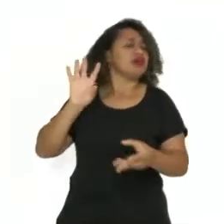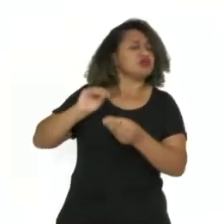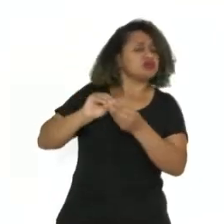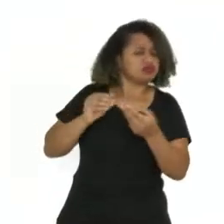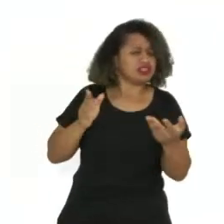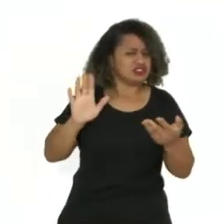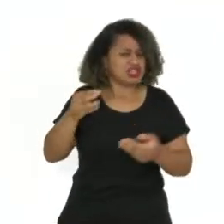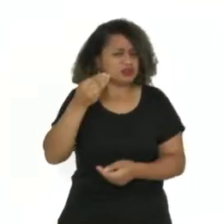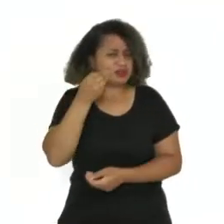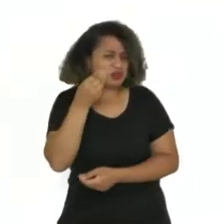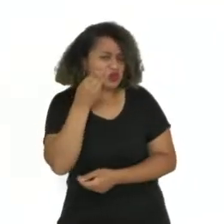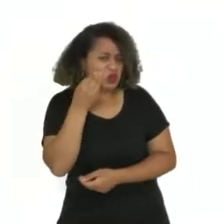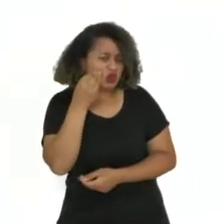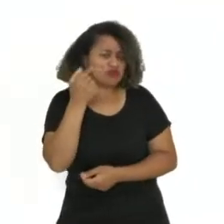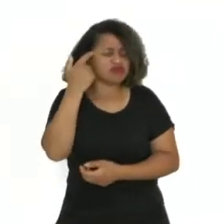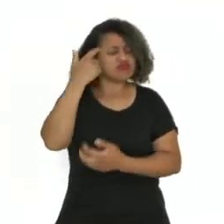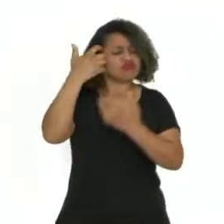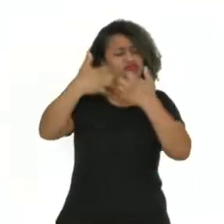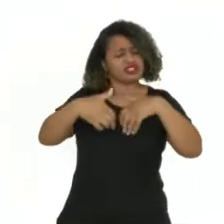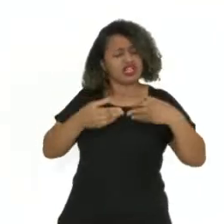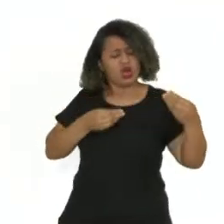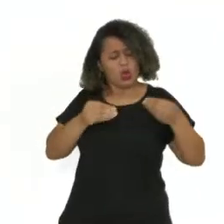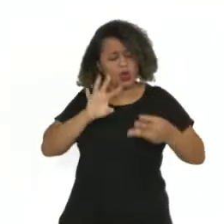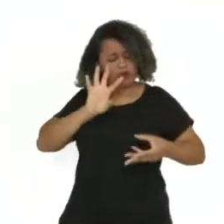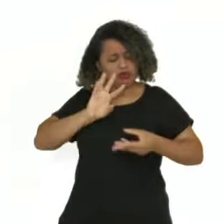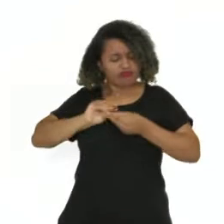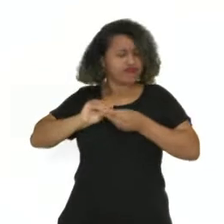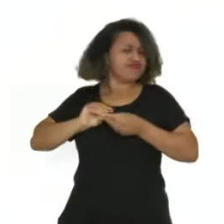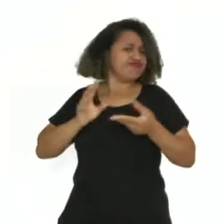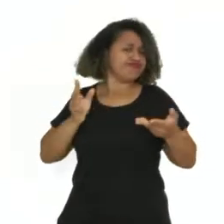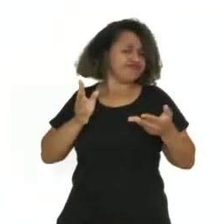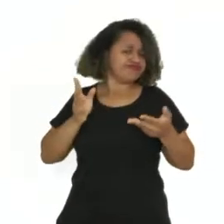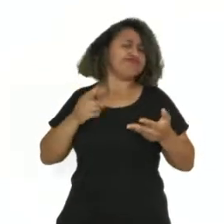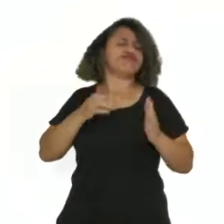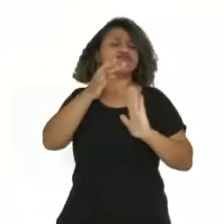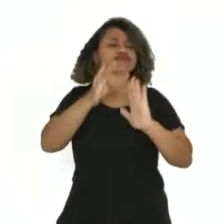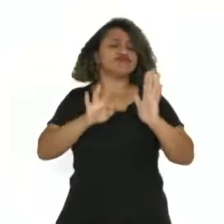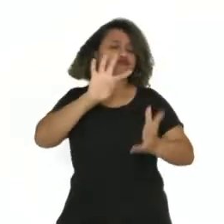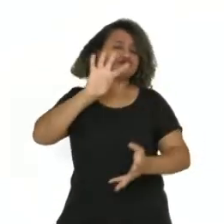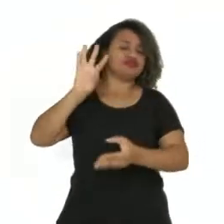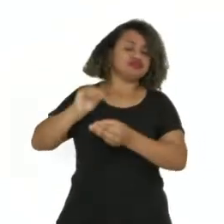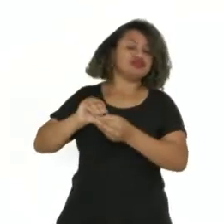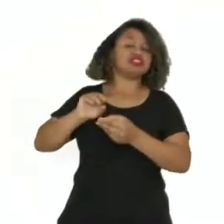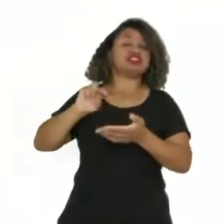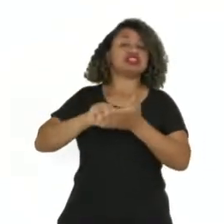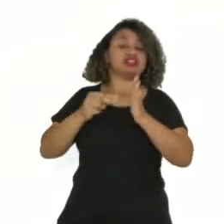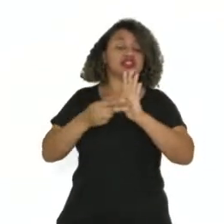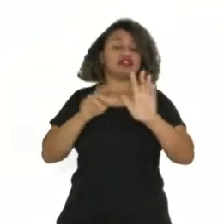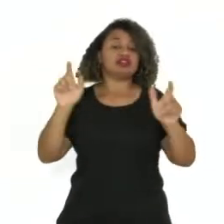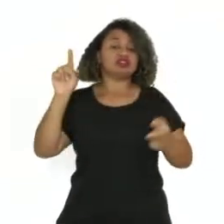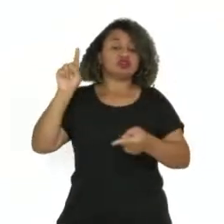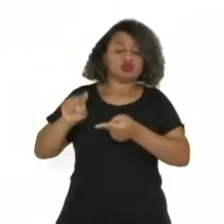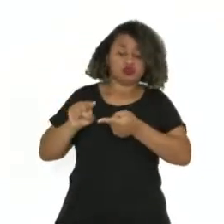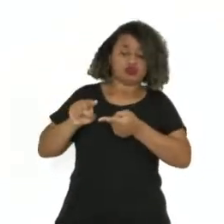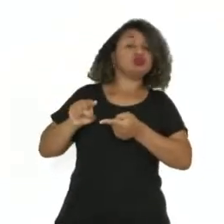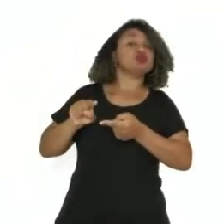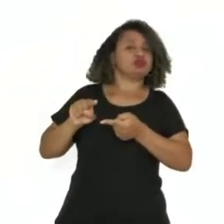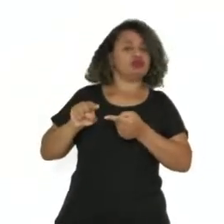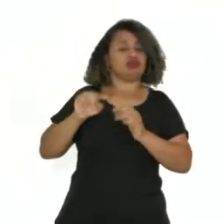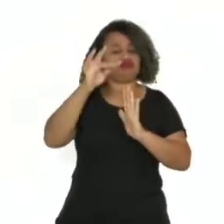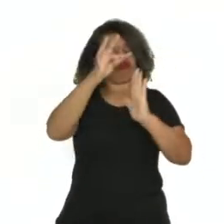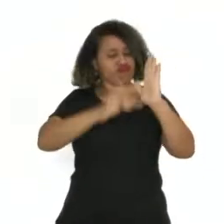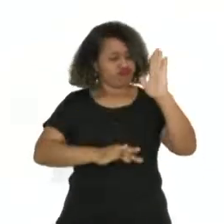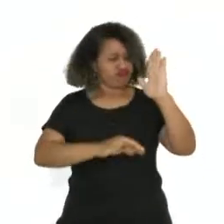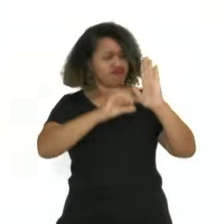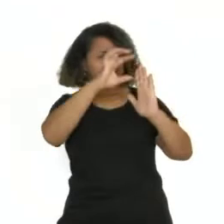tentou pensar sobre isso? Então, resumir um texto significa reduzi-lo, sim, a uma fração menor